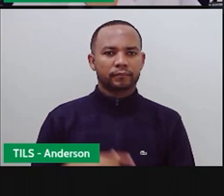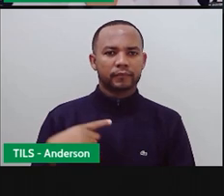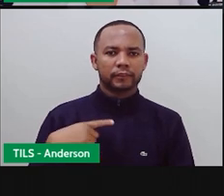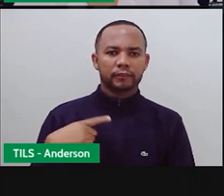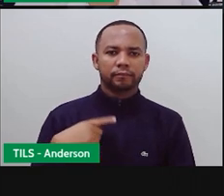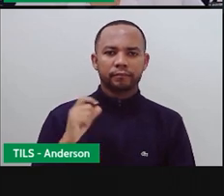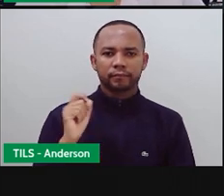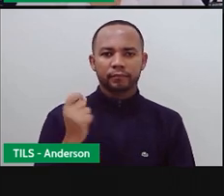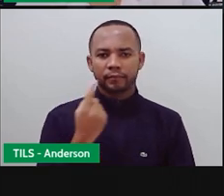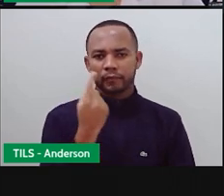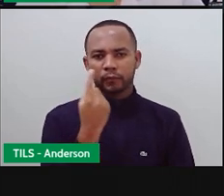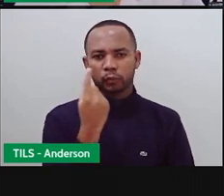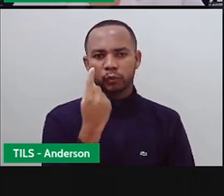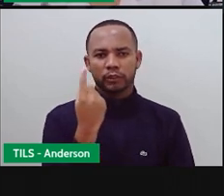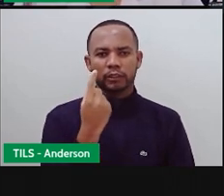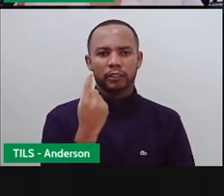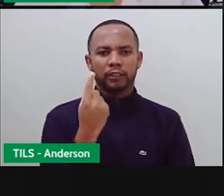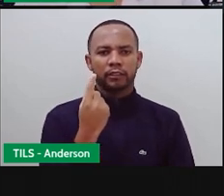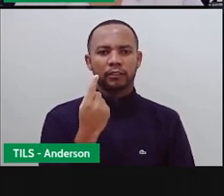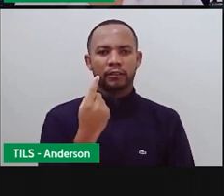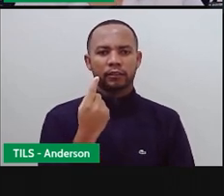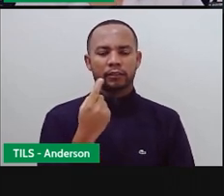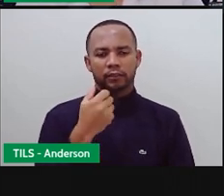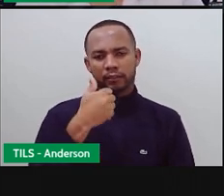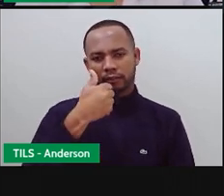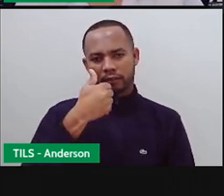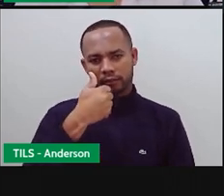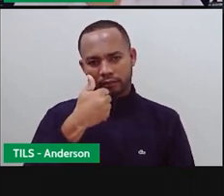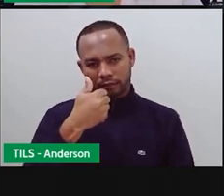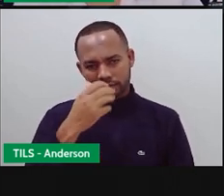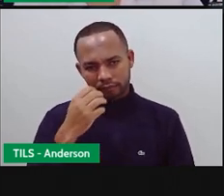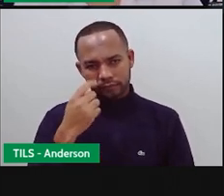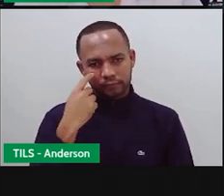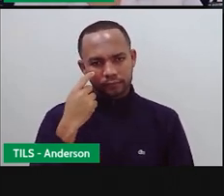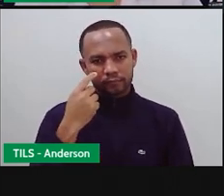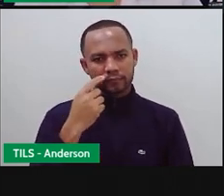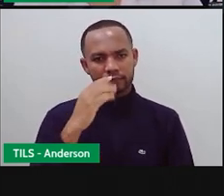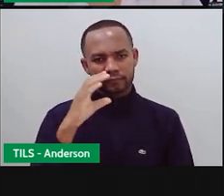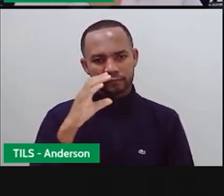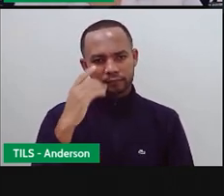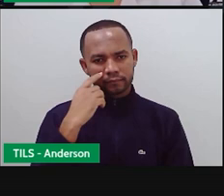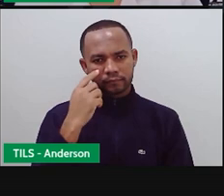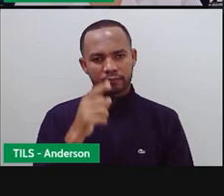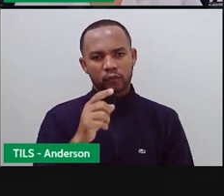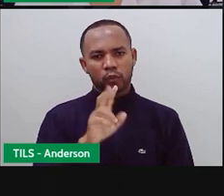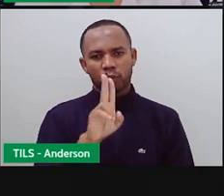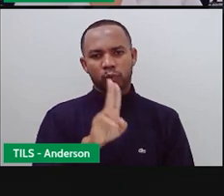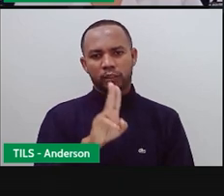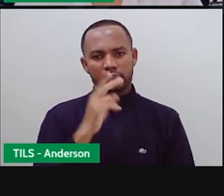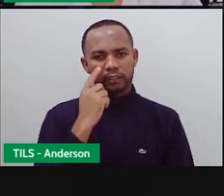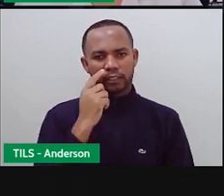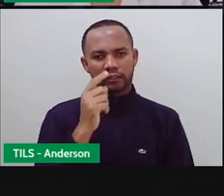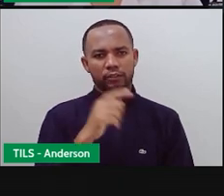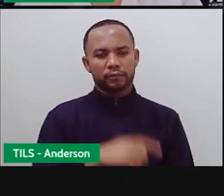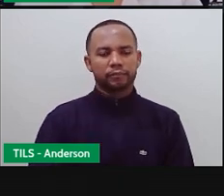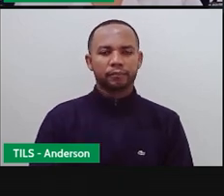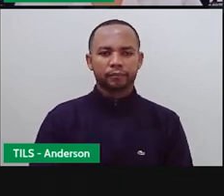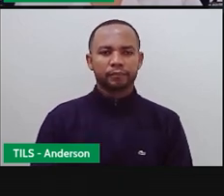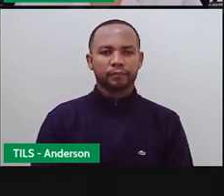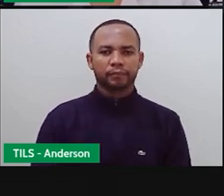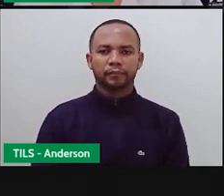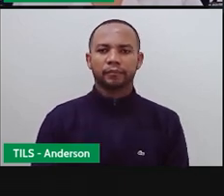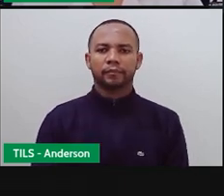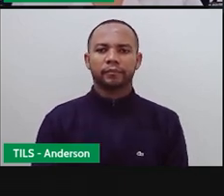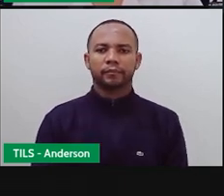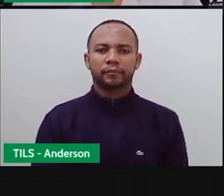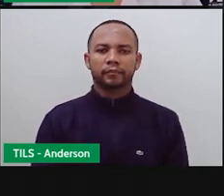Depois a gente tem quem? A centena E depois da centena A gente vai ter quem? A unidade de milhar Não